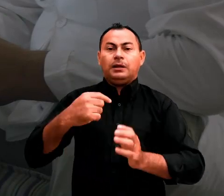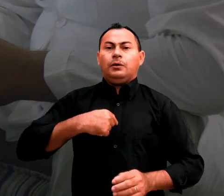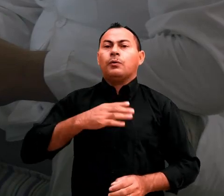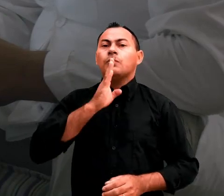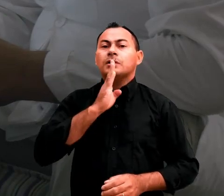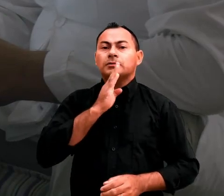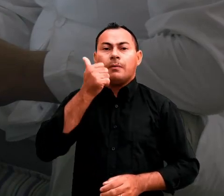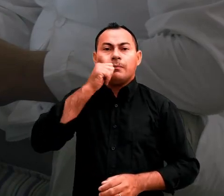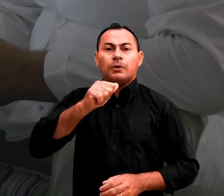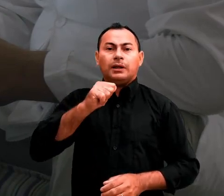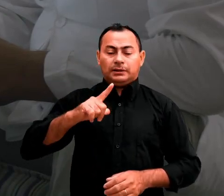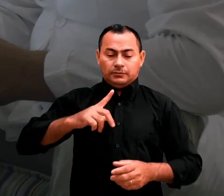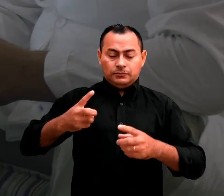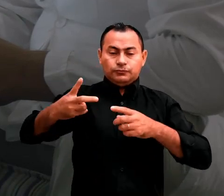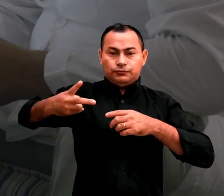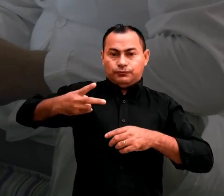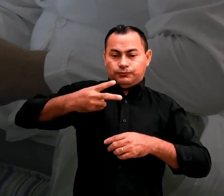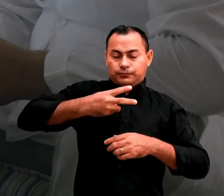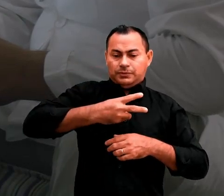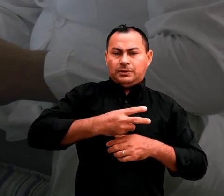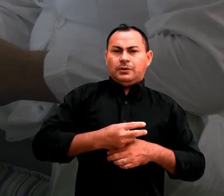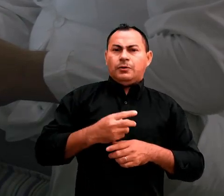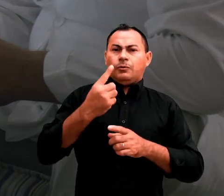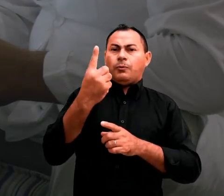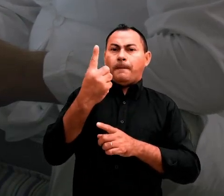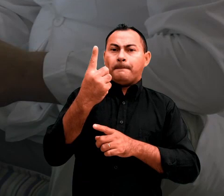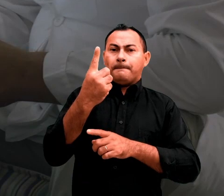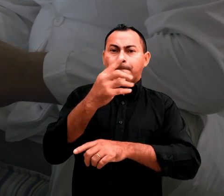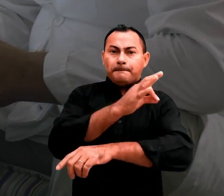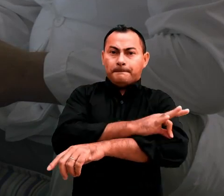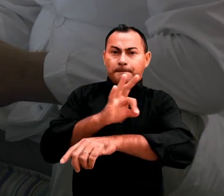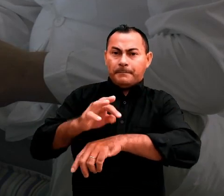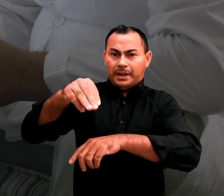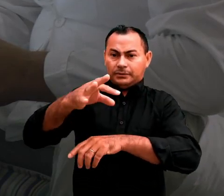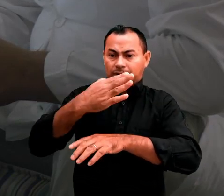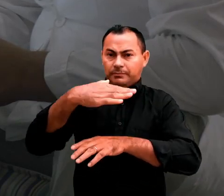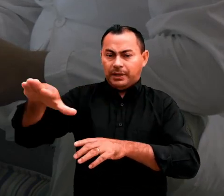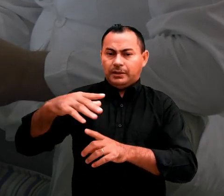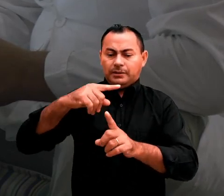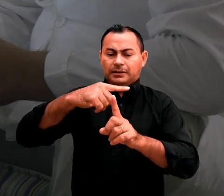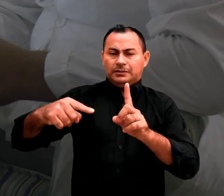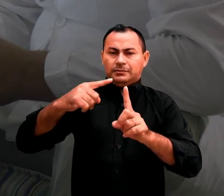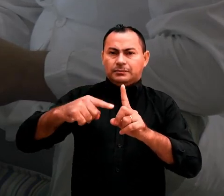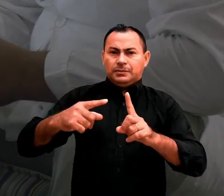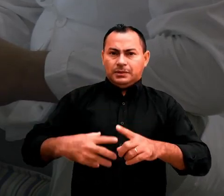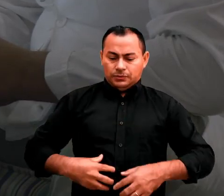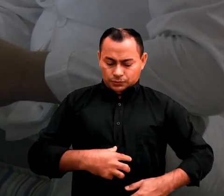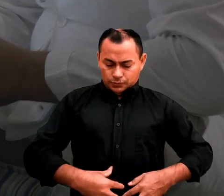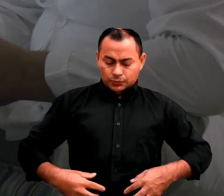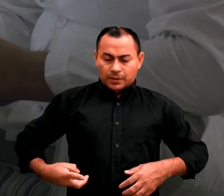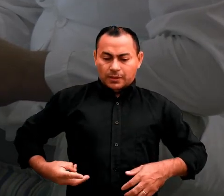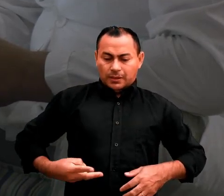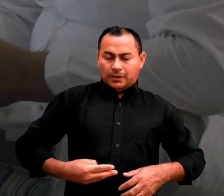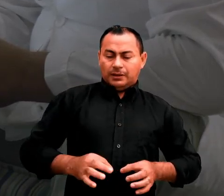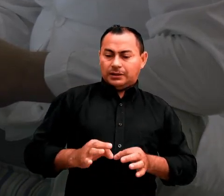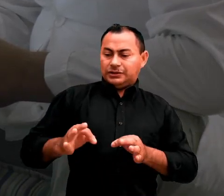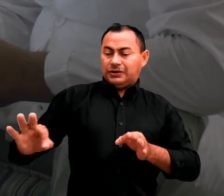orar? Conheço uma mulher que passou por uma cirurgia que extraiu um metro e meio de uma parte gangrenada do seu